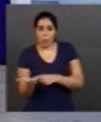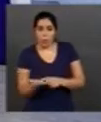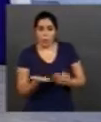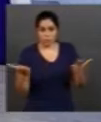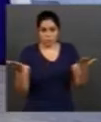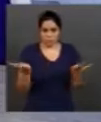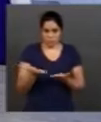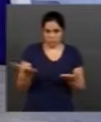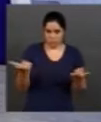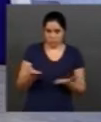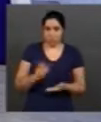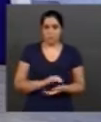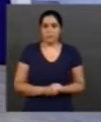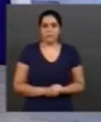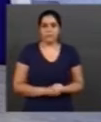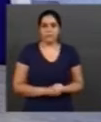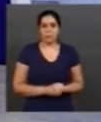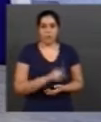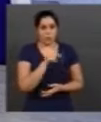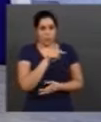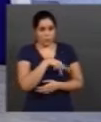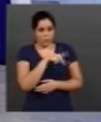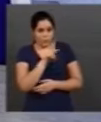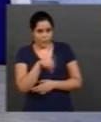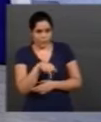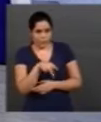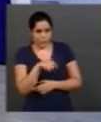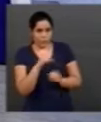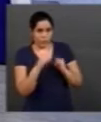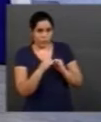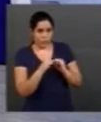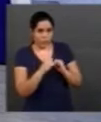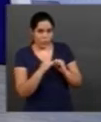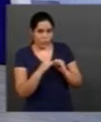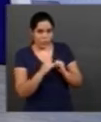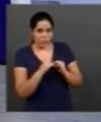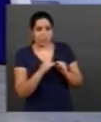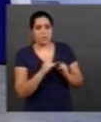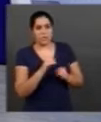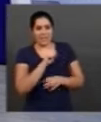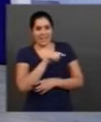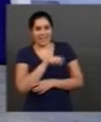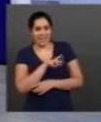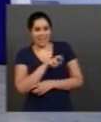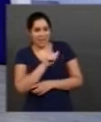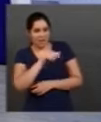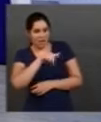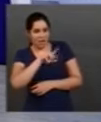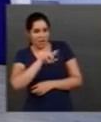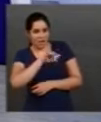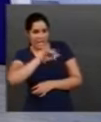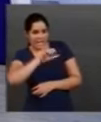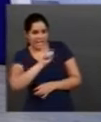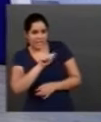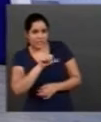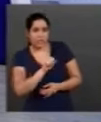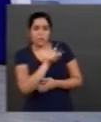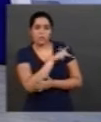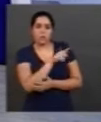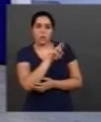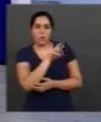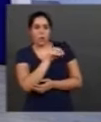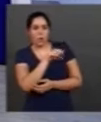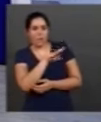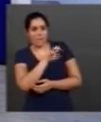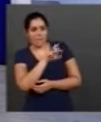aqui no estúdio são o professor do Instituto de Ciências Agrárias da UFO, o professor Roberto